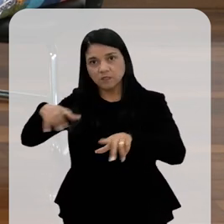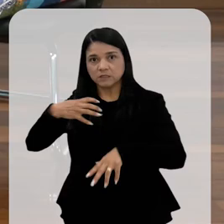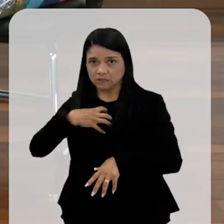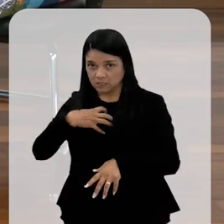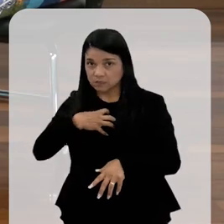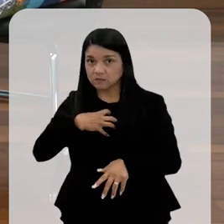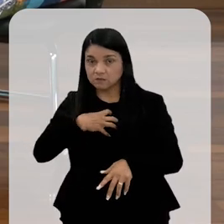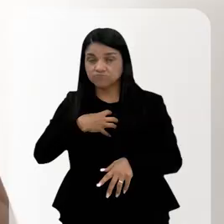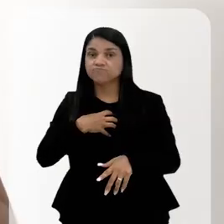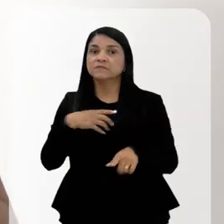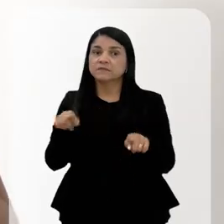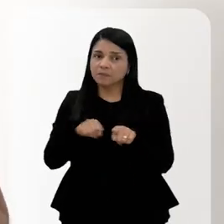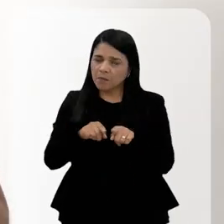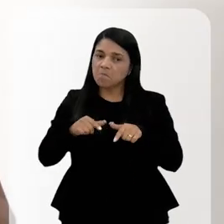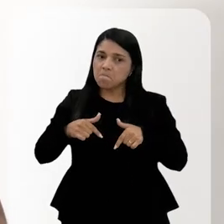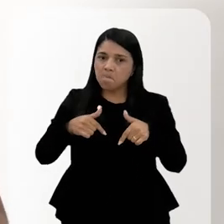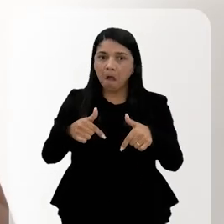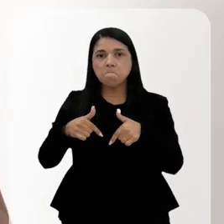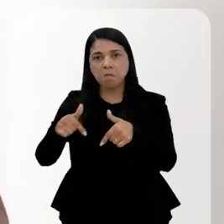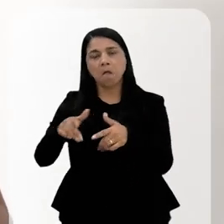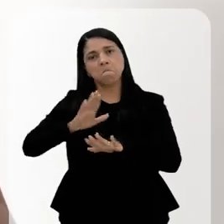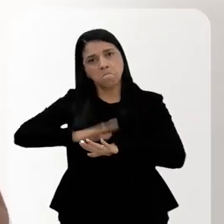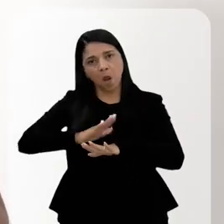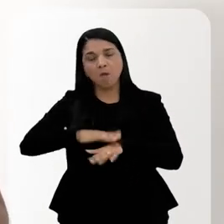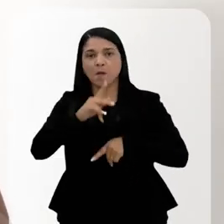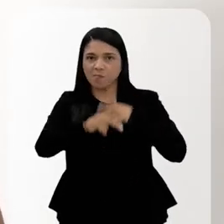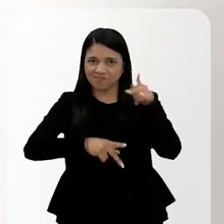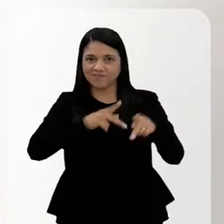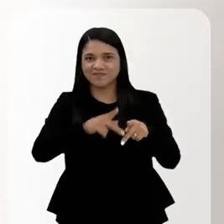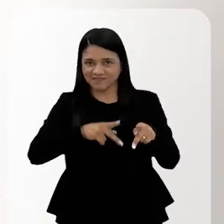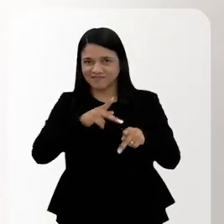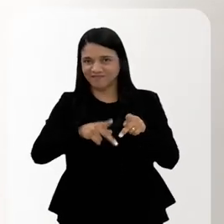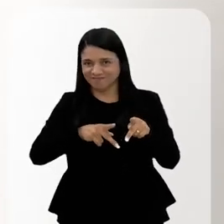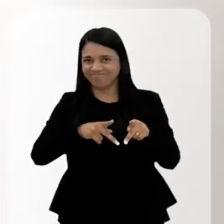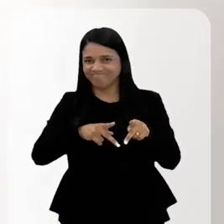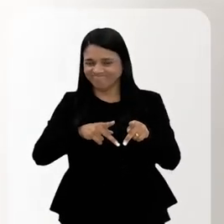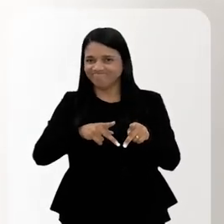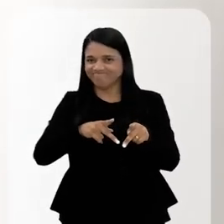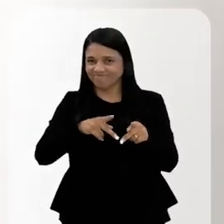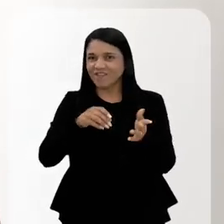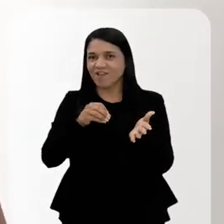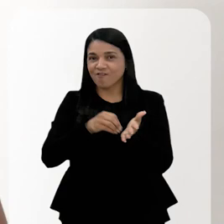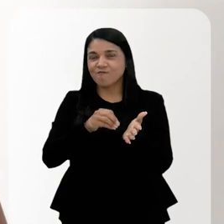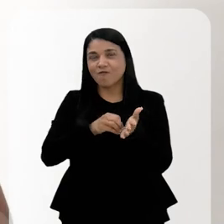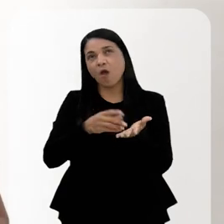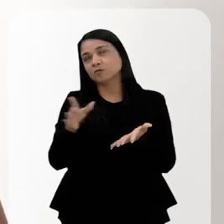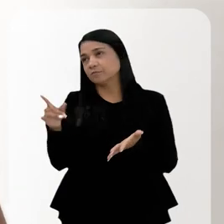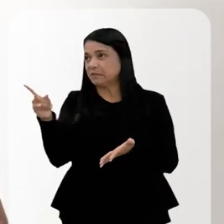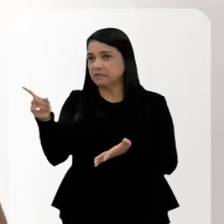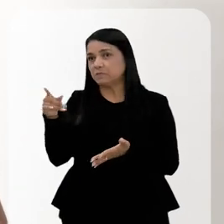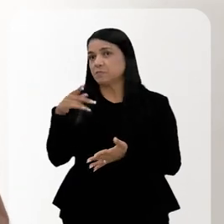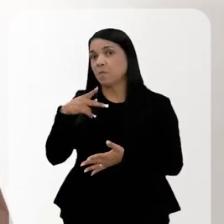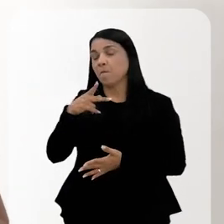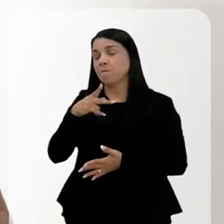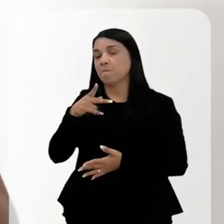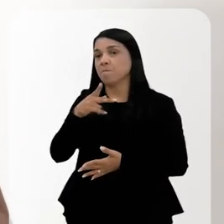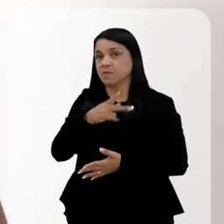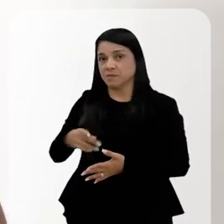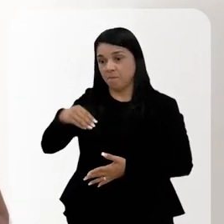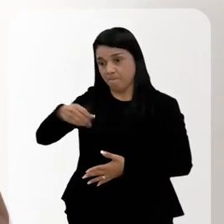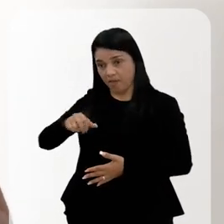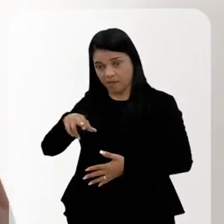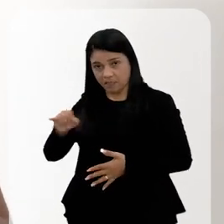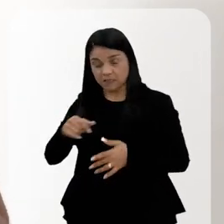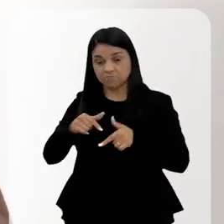população, também é causado por essa população. Então, quando a Marina cita, por exemplo, o caso do saneamento básico, a